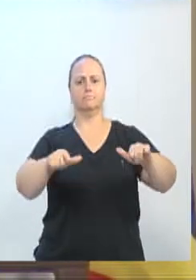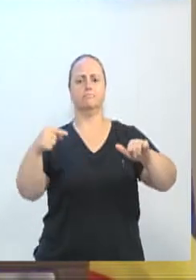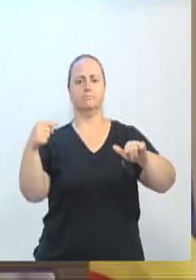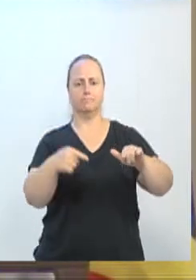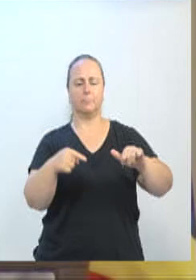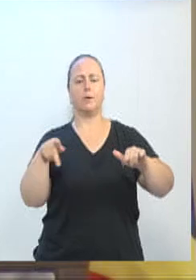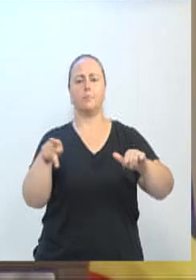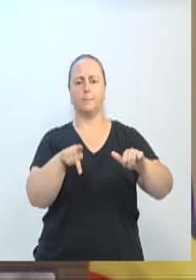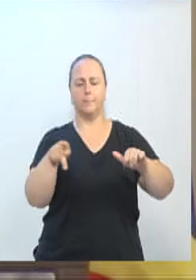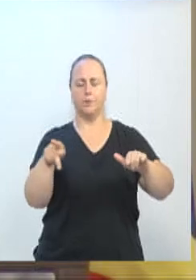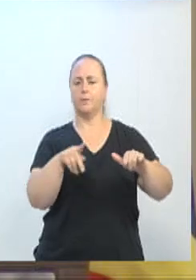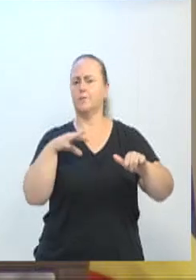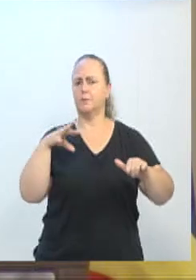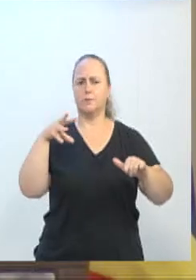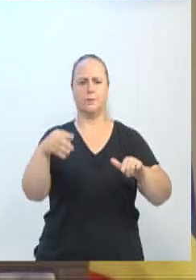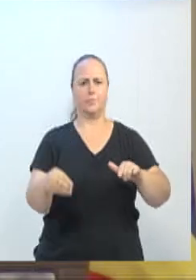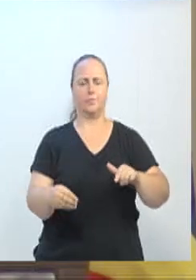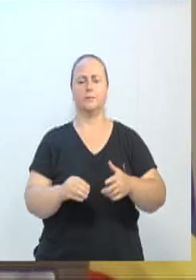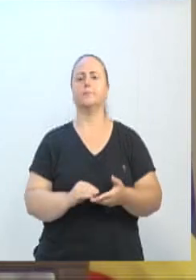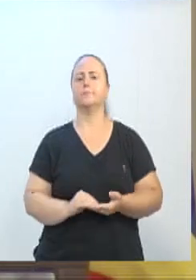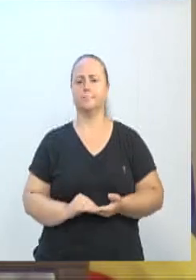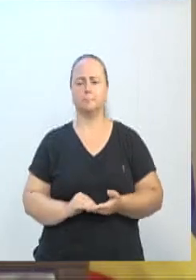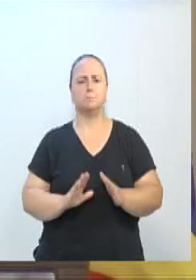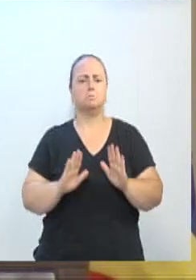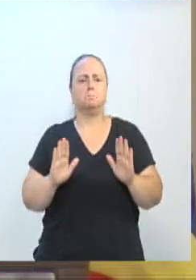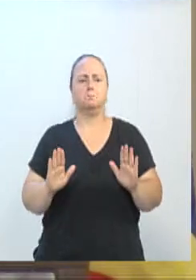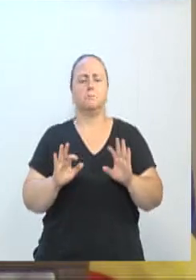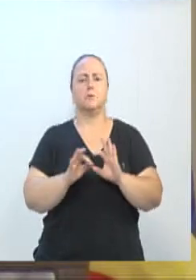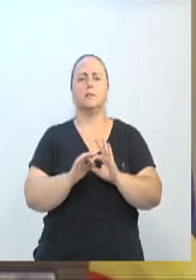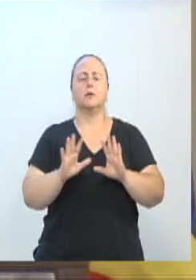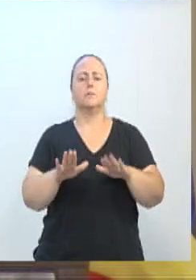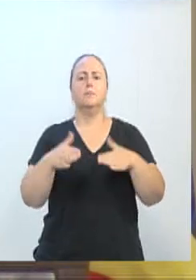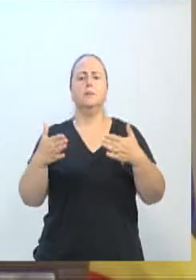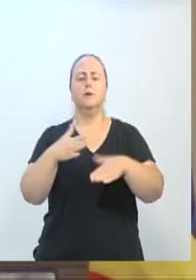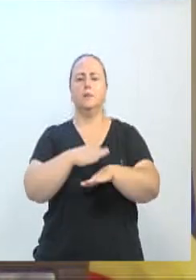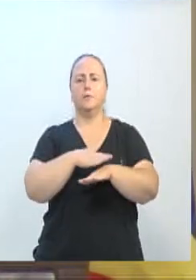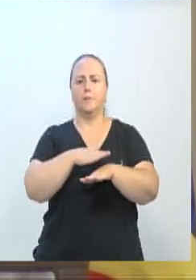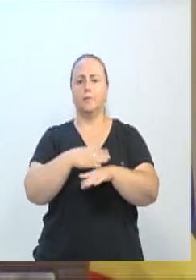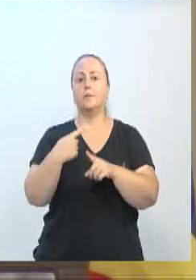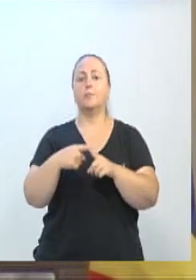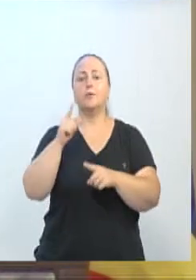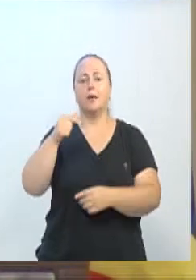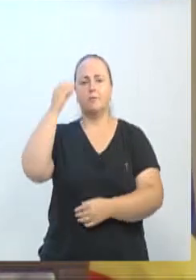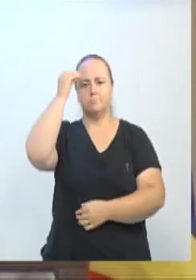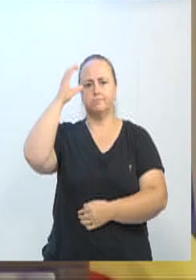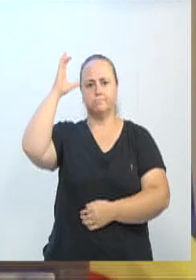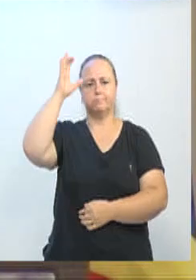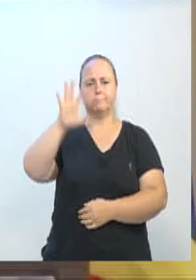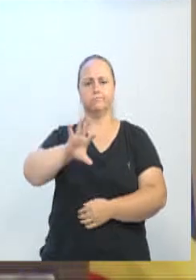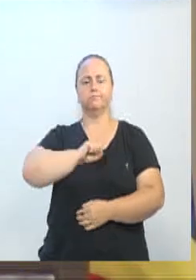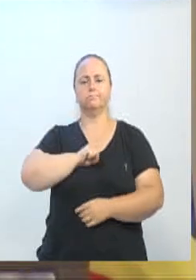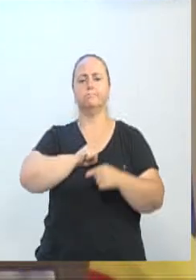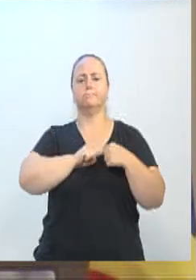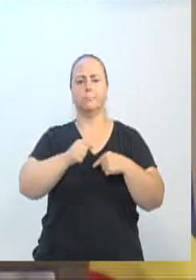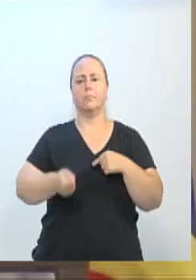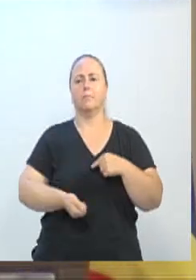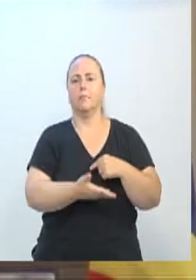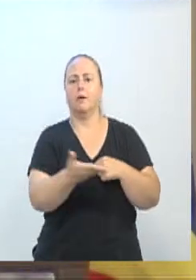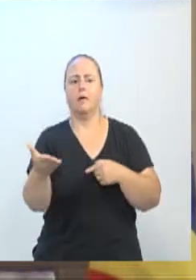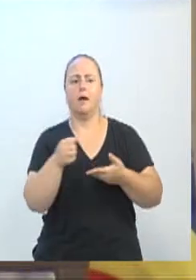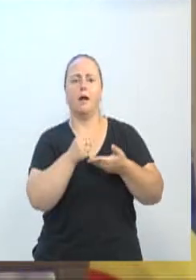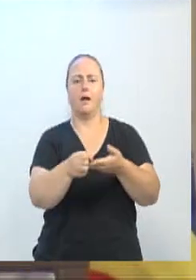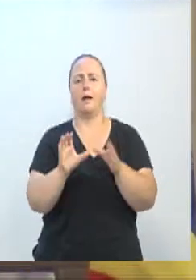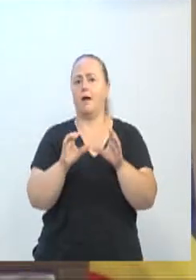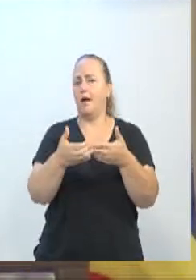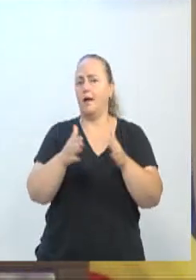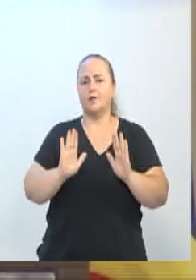professores e professoras, independentemente do momento de realização, até porque esse conhecimento adquirido está à disposição da comunidade, independentemente do